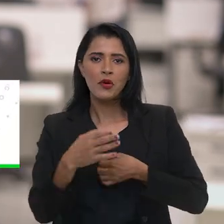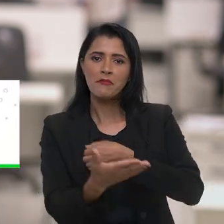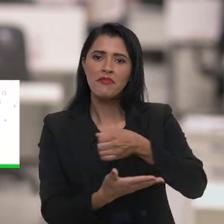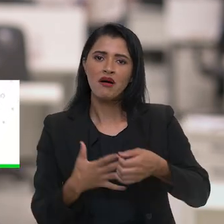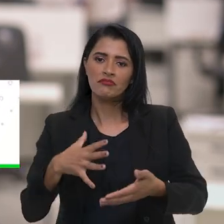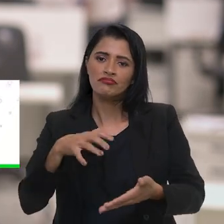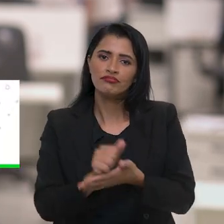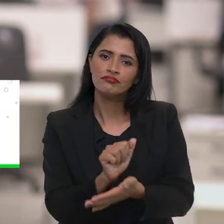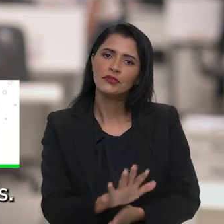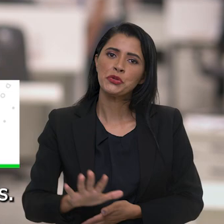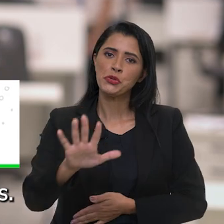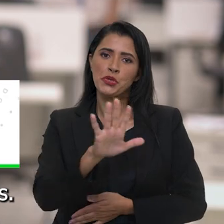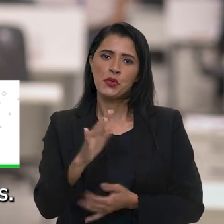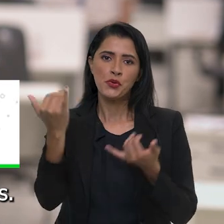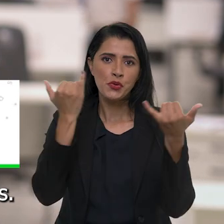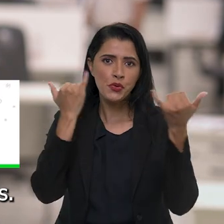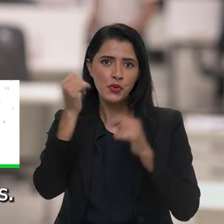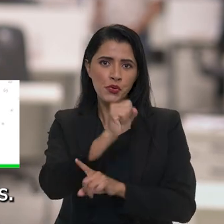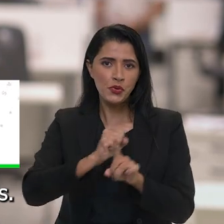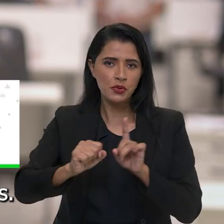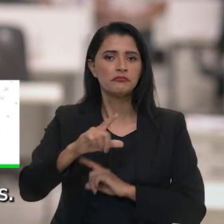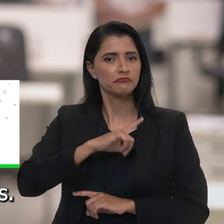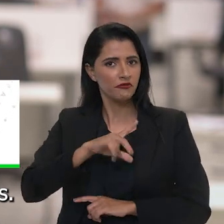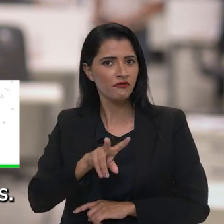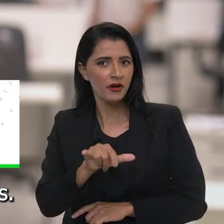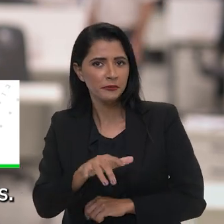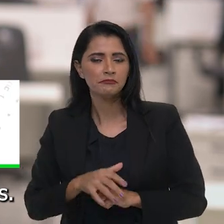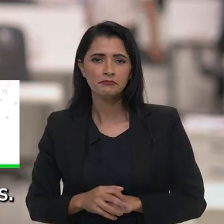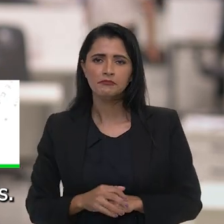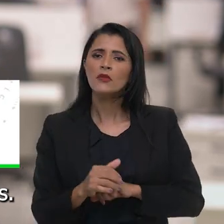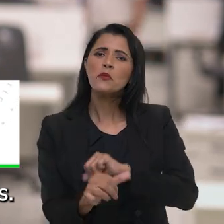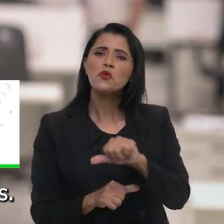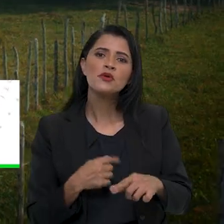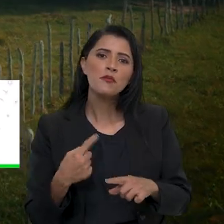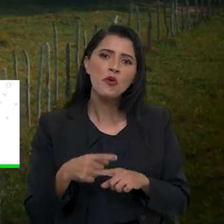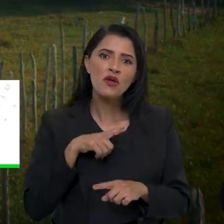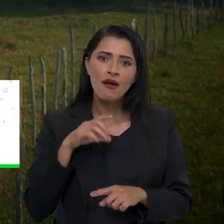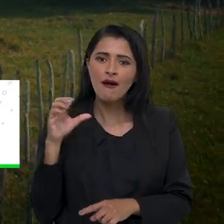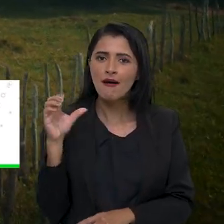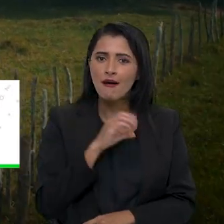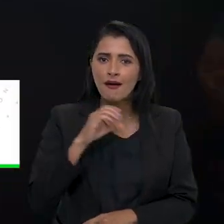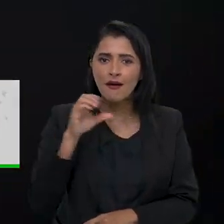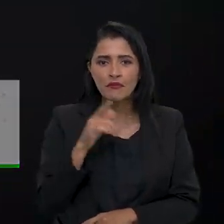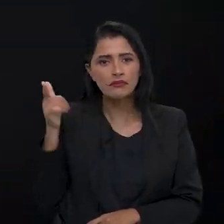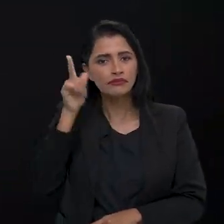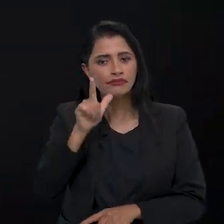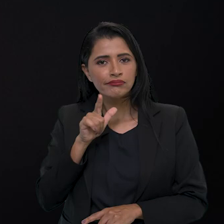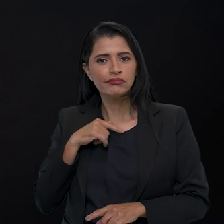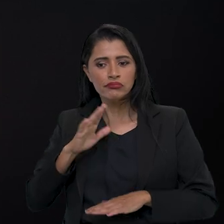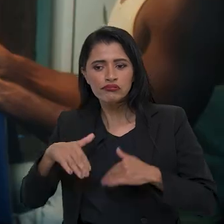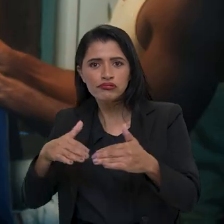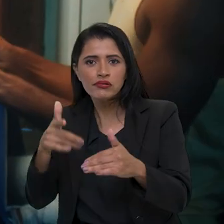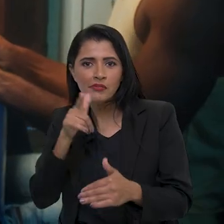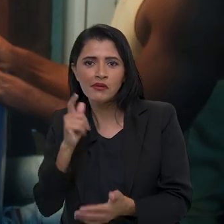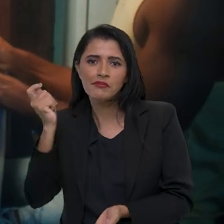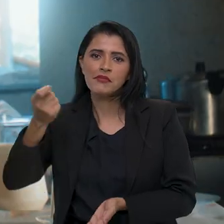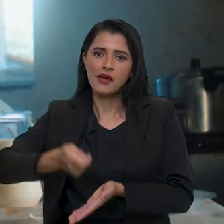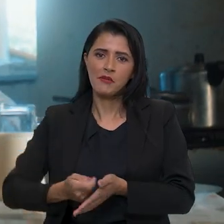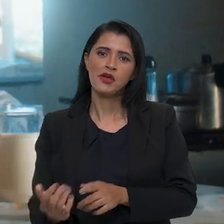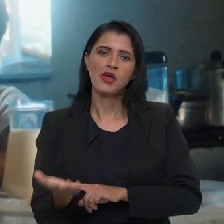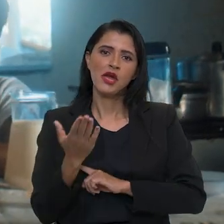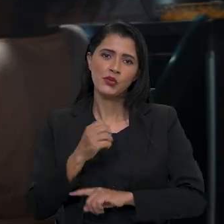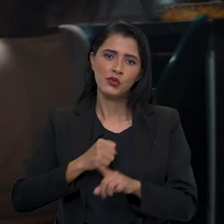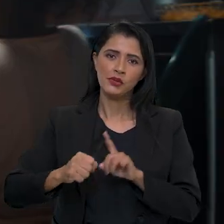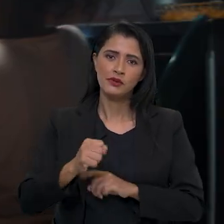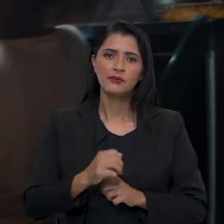integrados com a base do Cadastro Nacional de Informações Sociais. Essa mudança vai agilizar o processo operacional